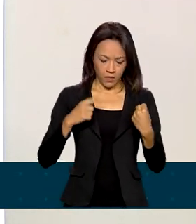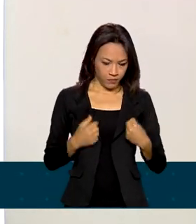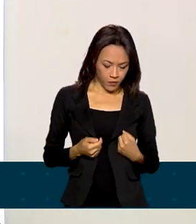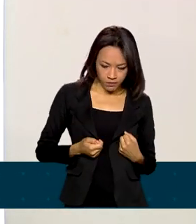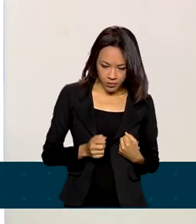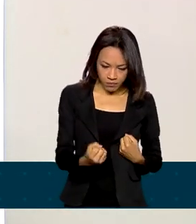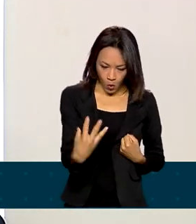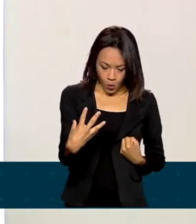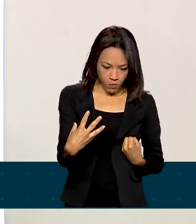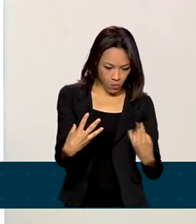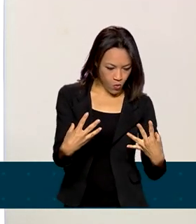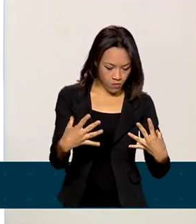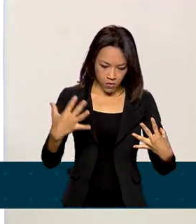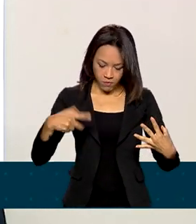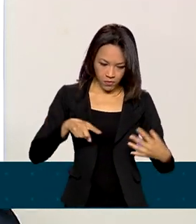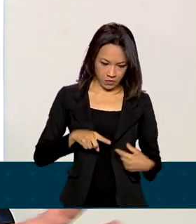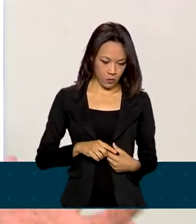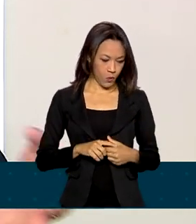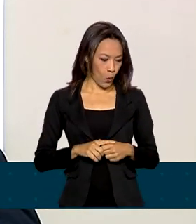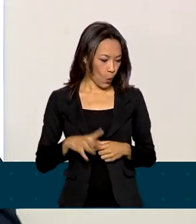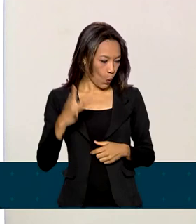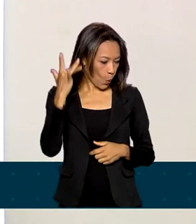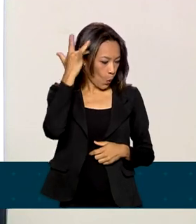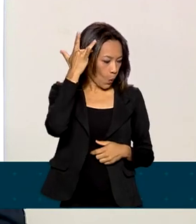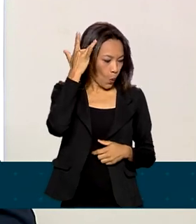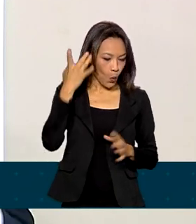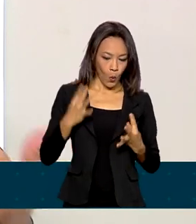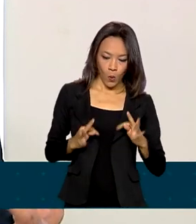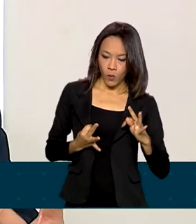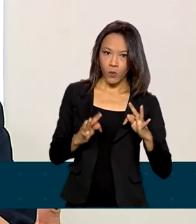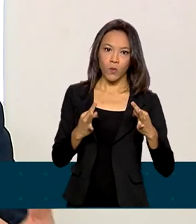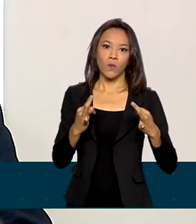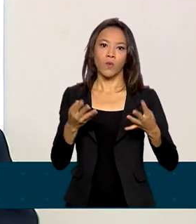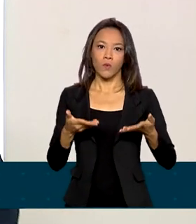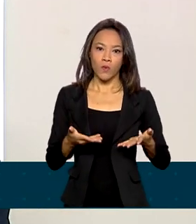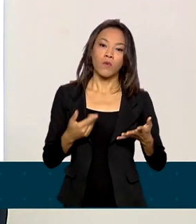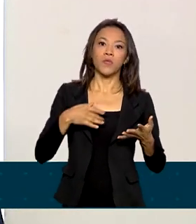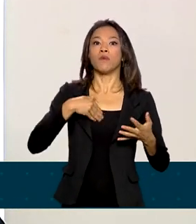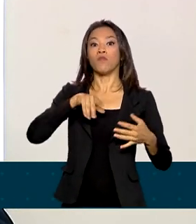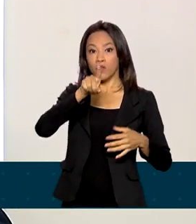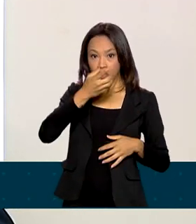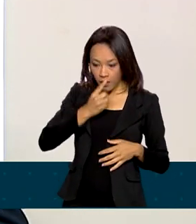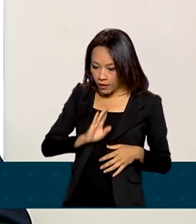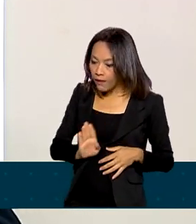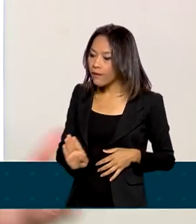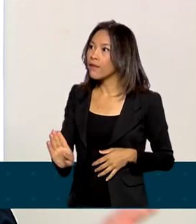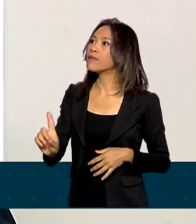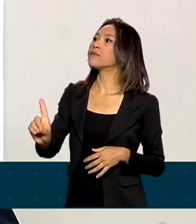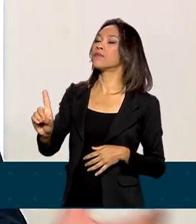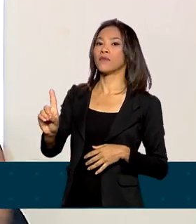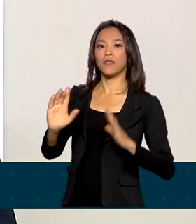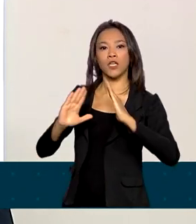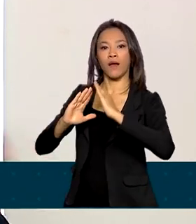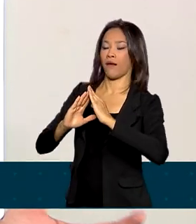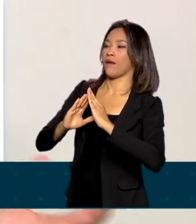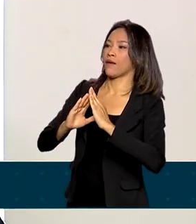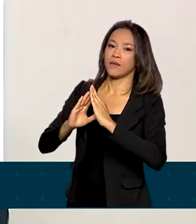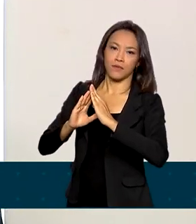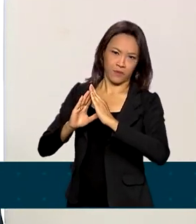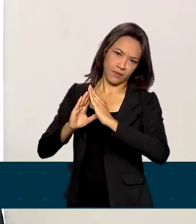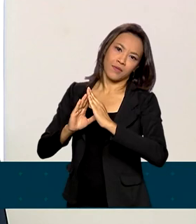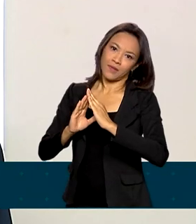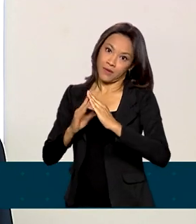sistemas de Wi-Fi, Bluetooth e tudo isso, quando ele chegar na casa do seu proprietário, veiculado,